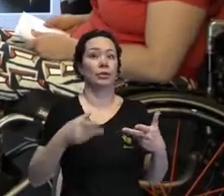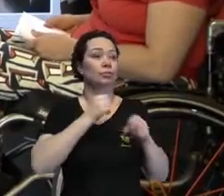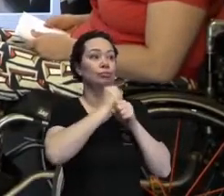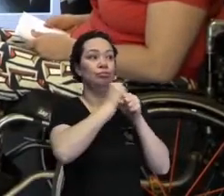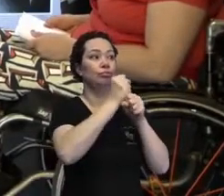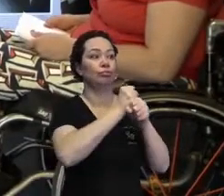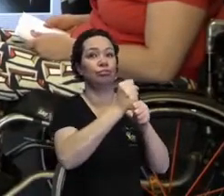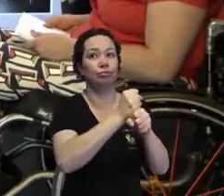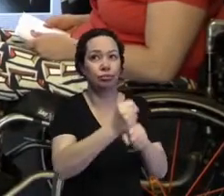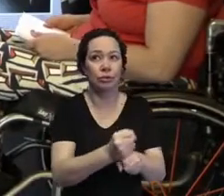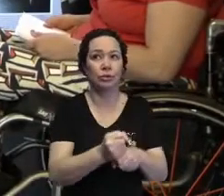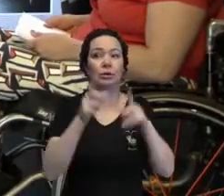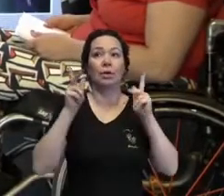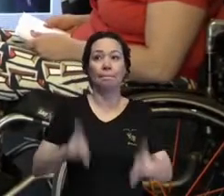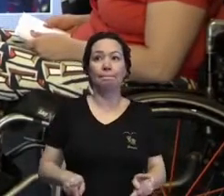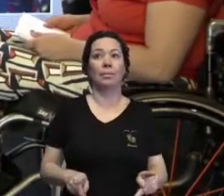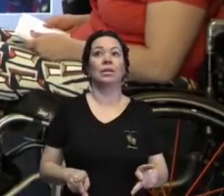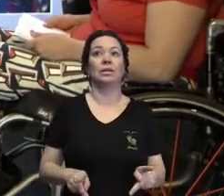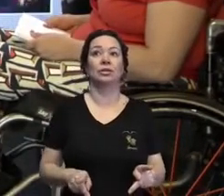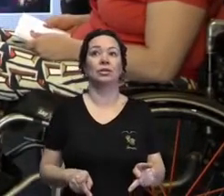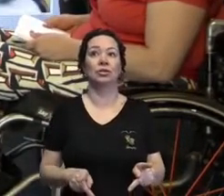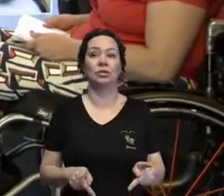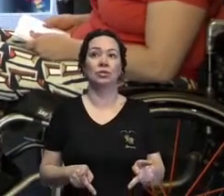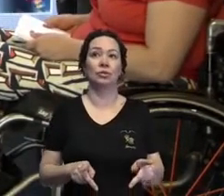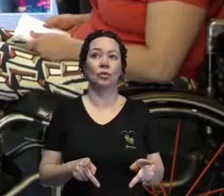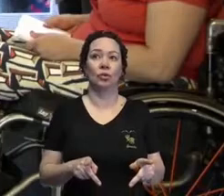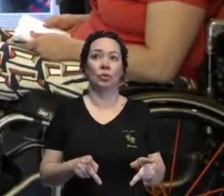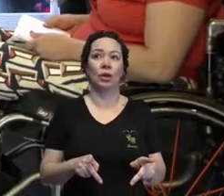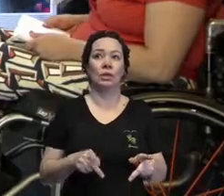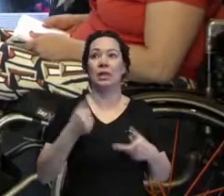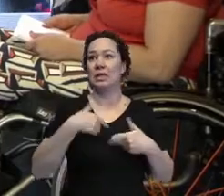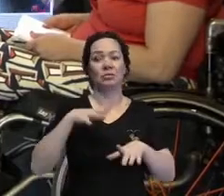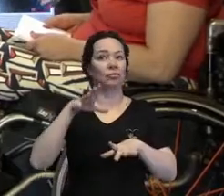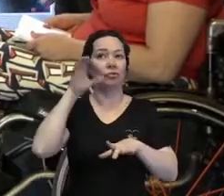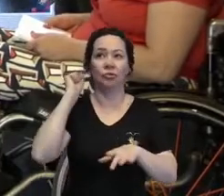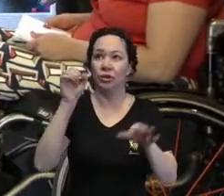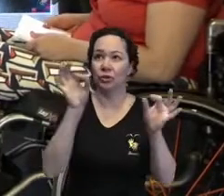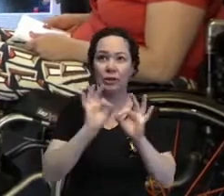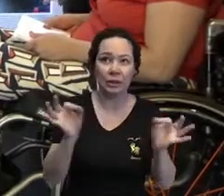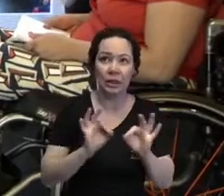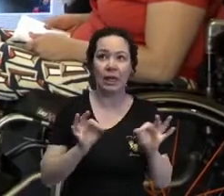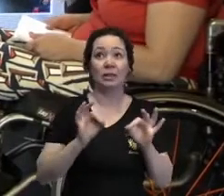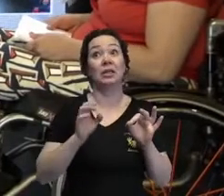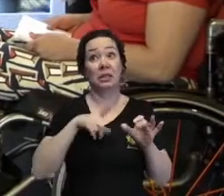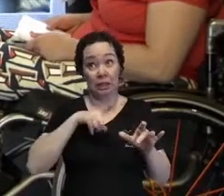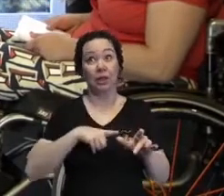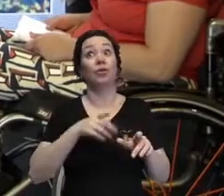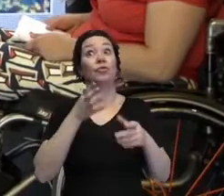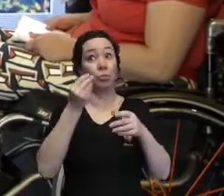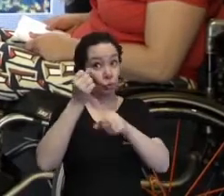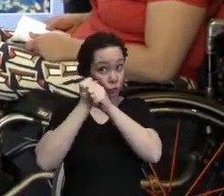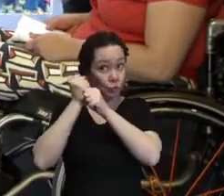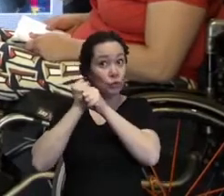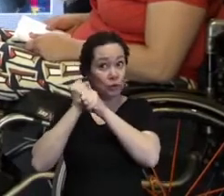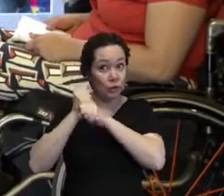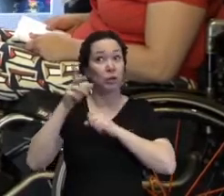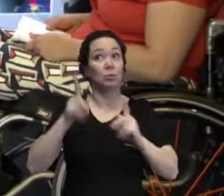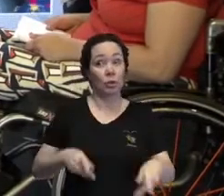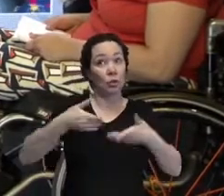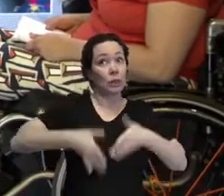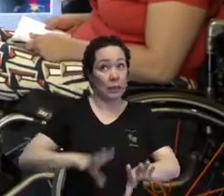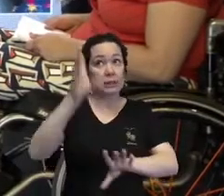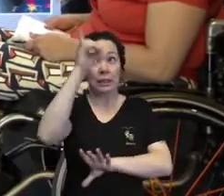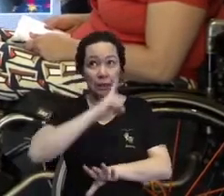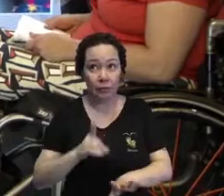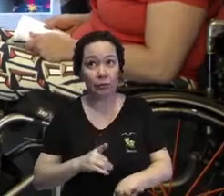anos as pessoas com deficiência não eram vistas, não eram ouvidas, eram mortas até, há muitos anos atrás eram mortas, e se calhar hoje em